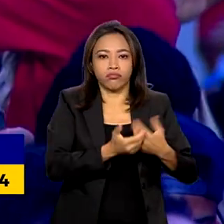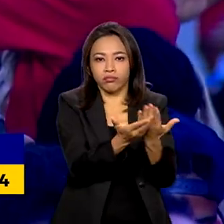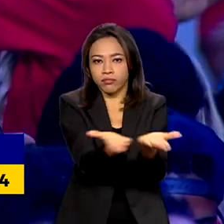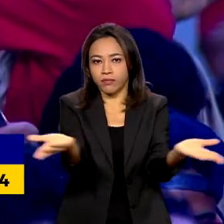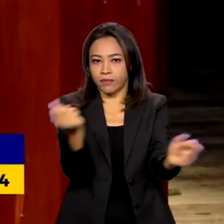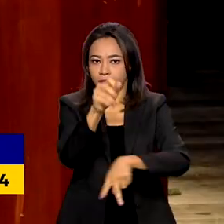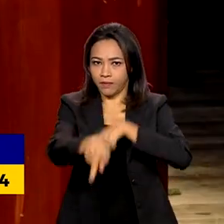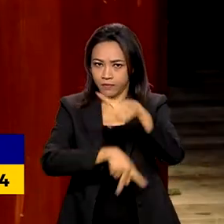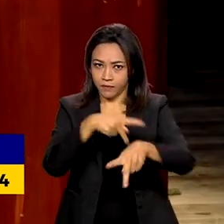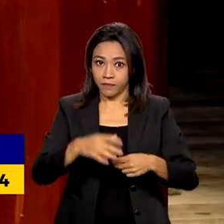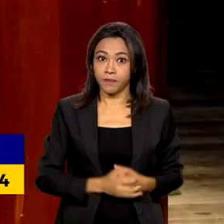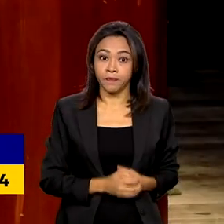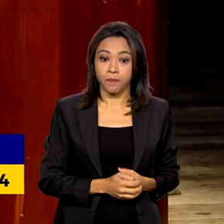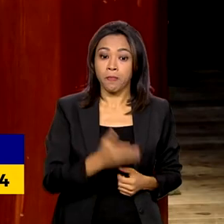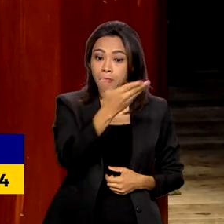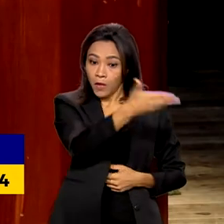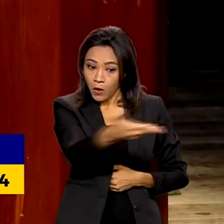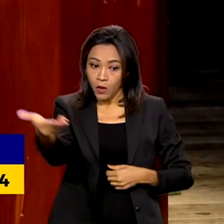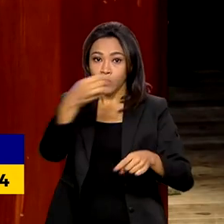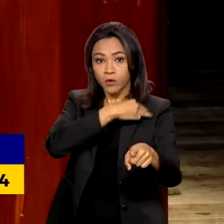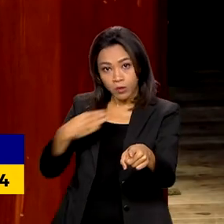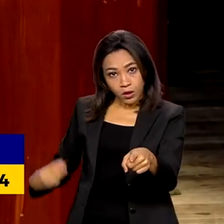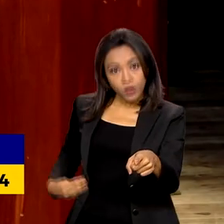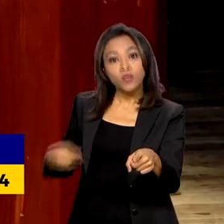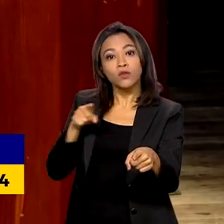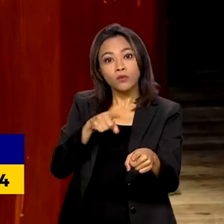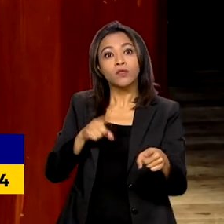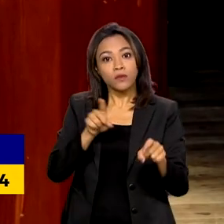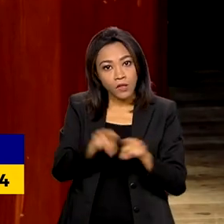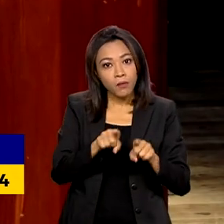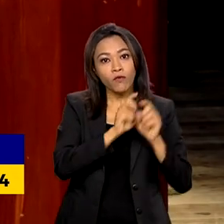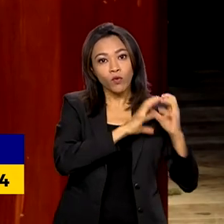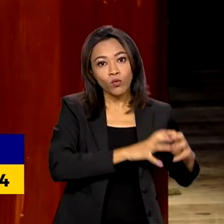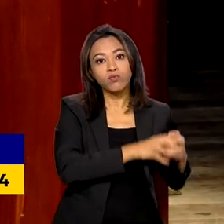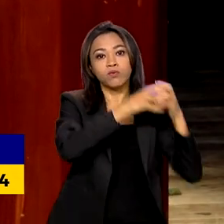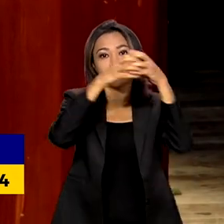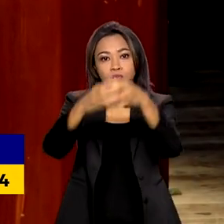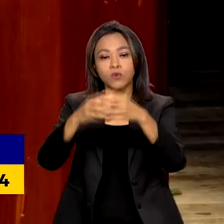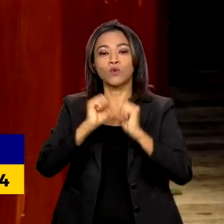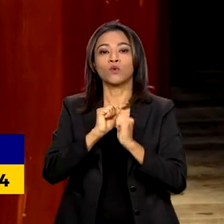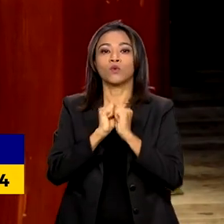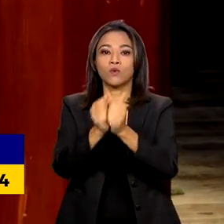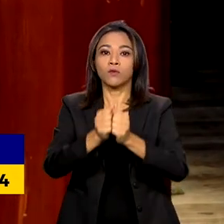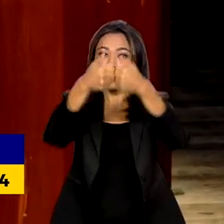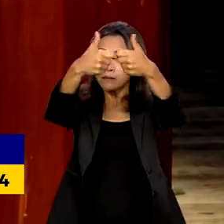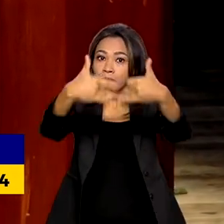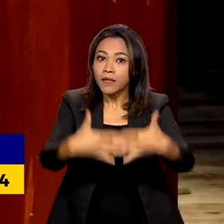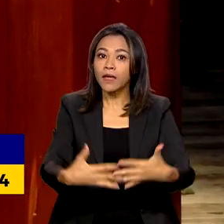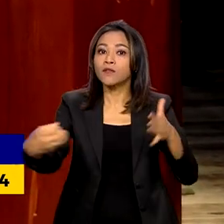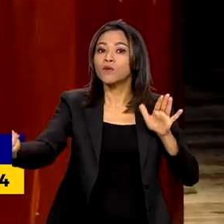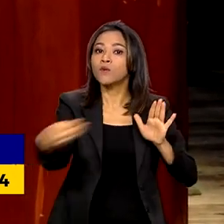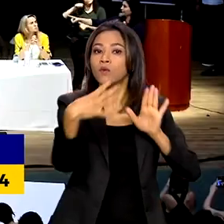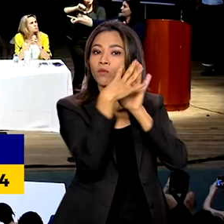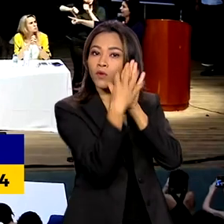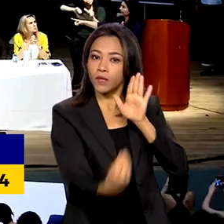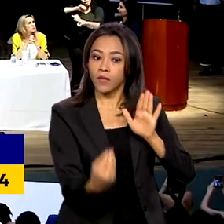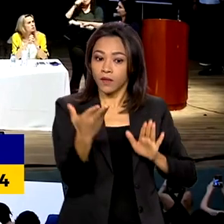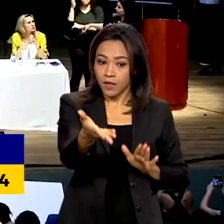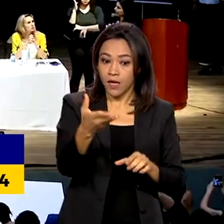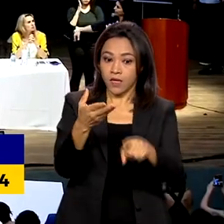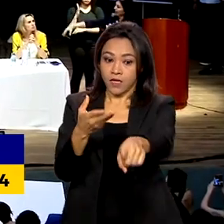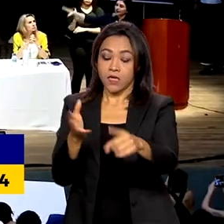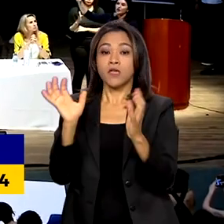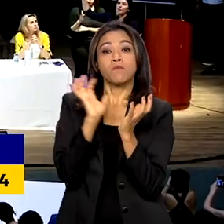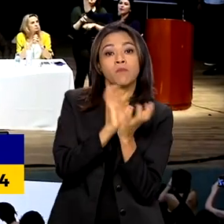Os ministros do governo também saíram em campo para explicar o novo modelo. Em Olinda, Pernambuco, 12